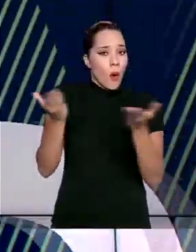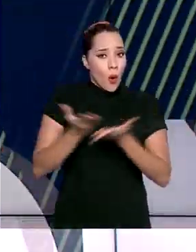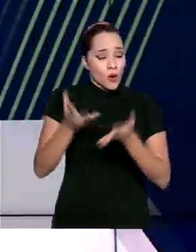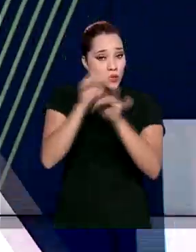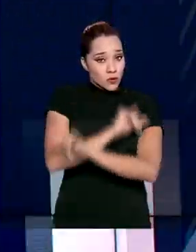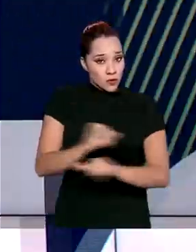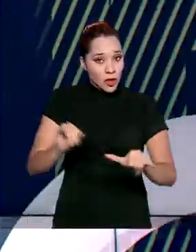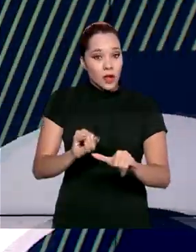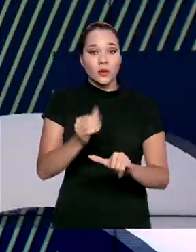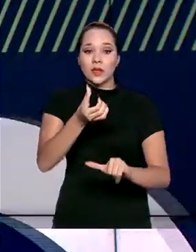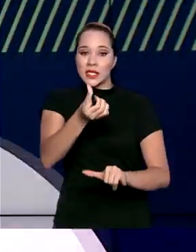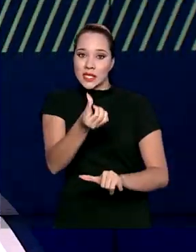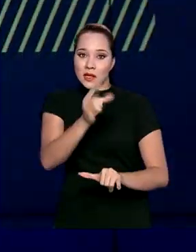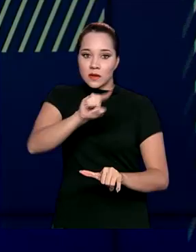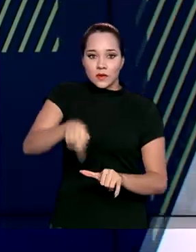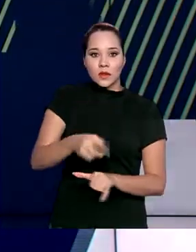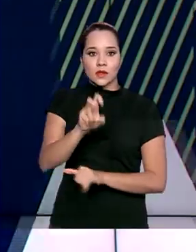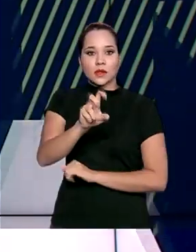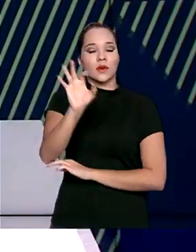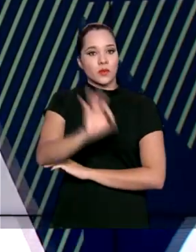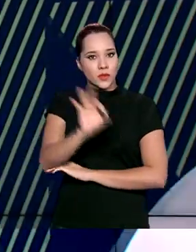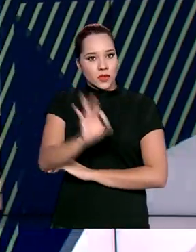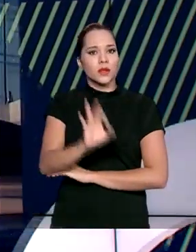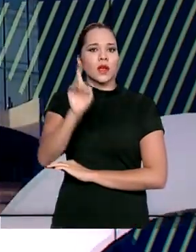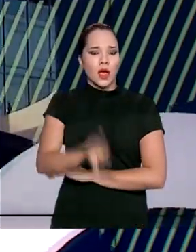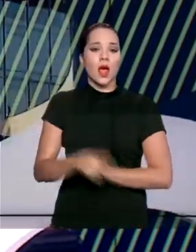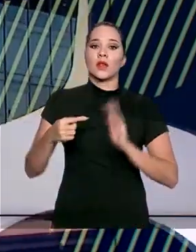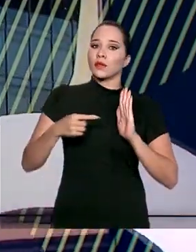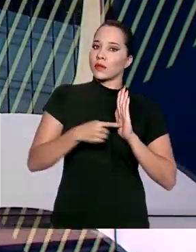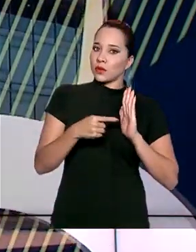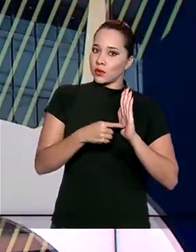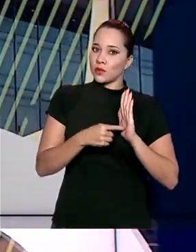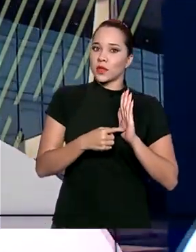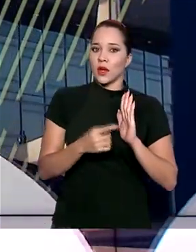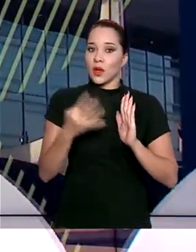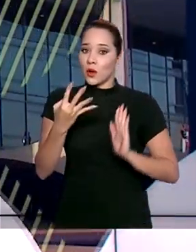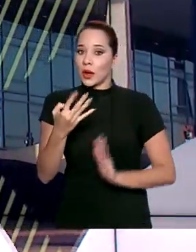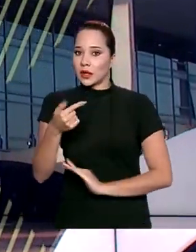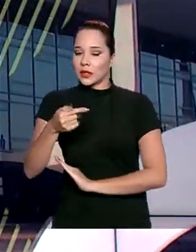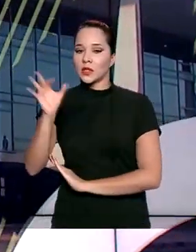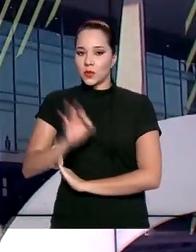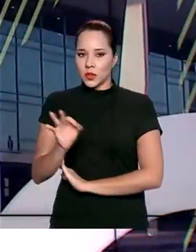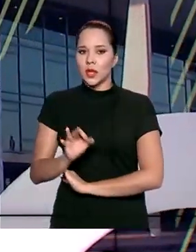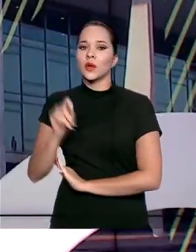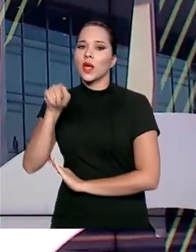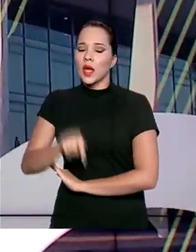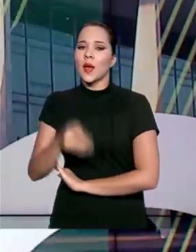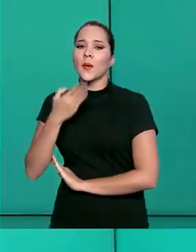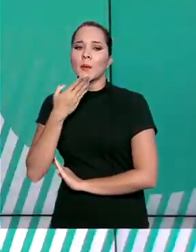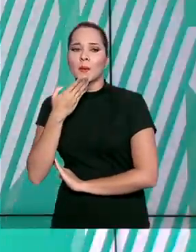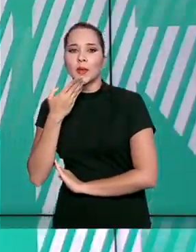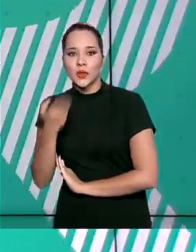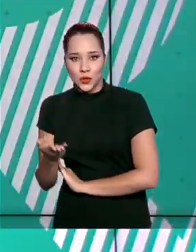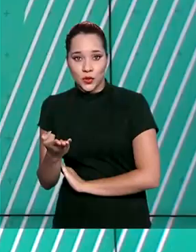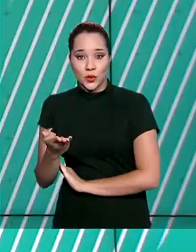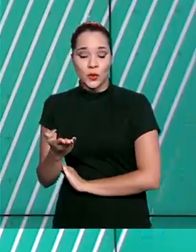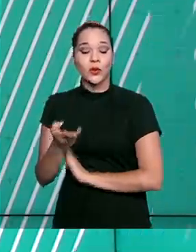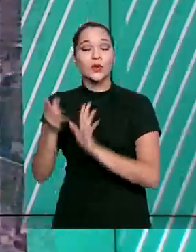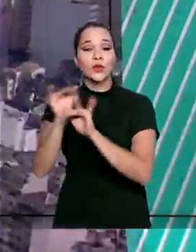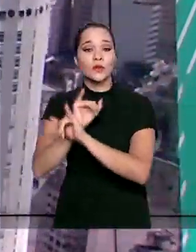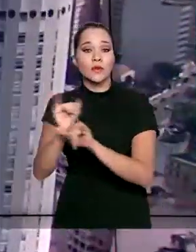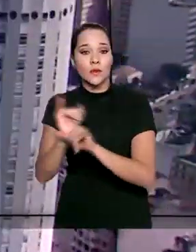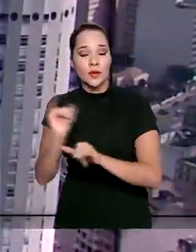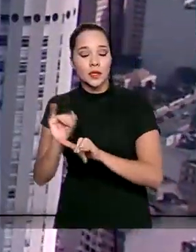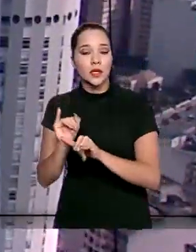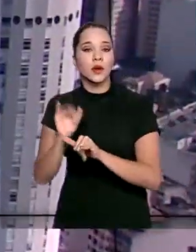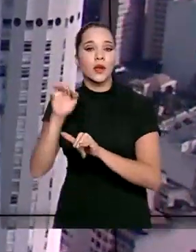número, 6,5% foram denúncias. 47% foram solicitações de informações